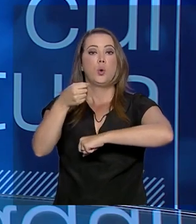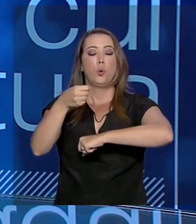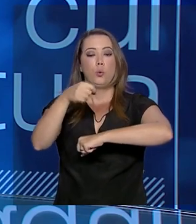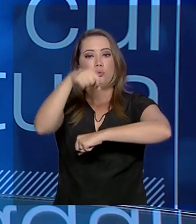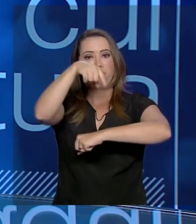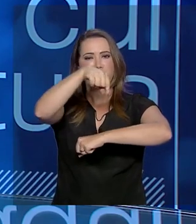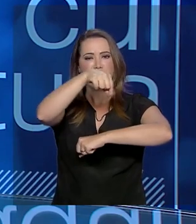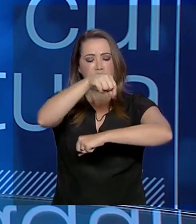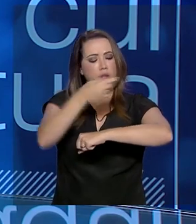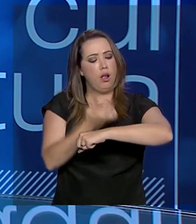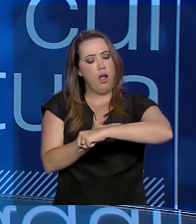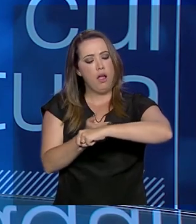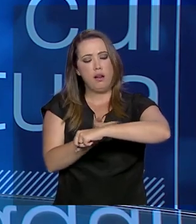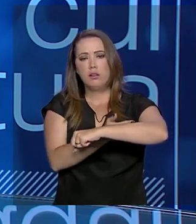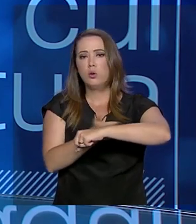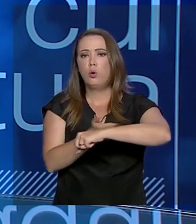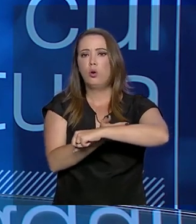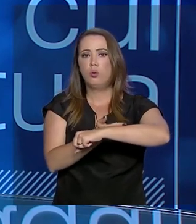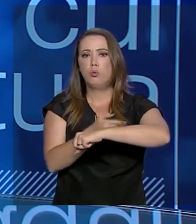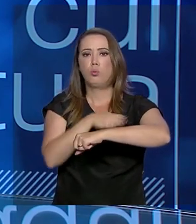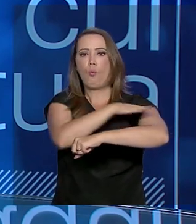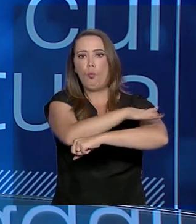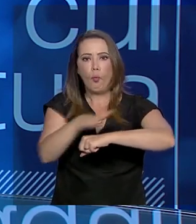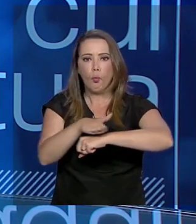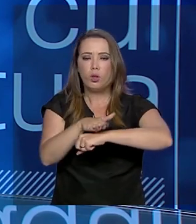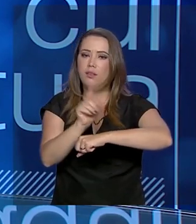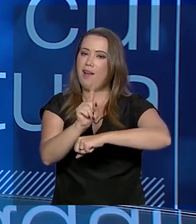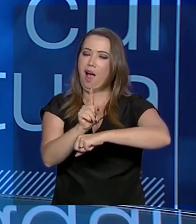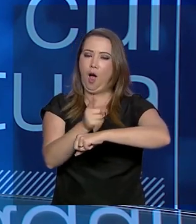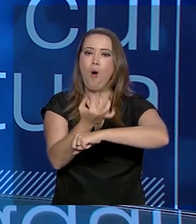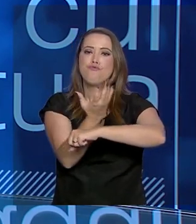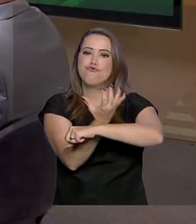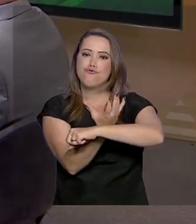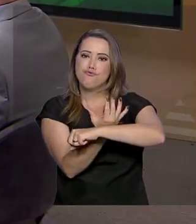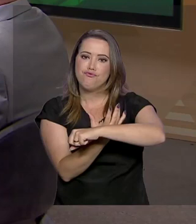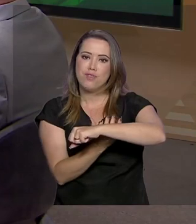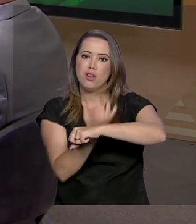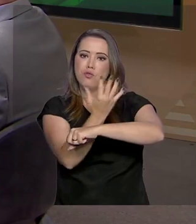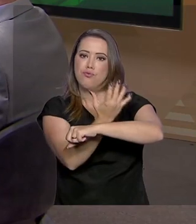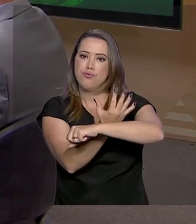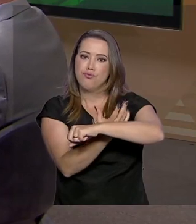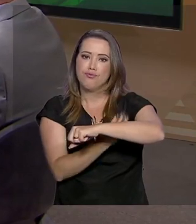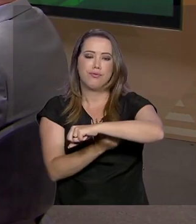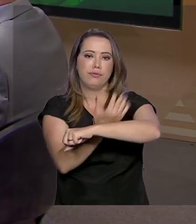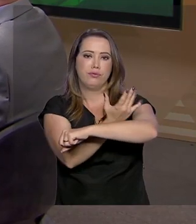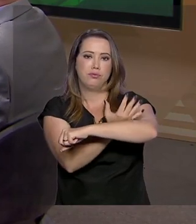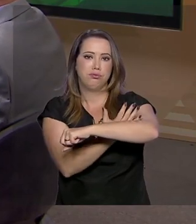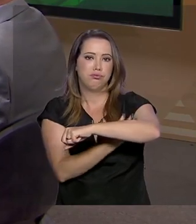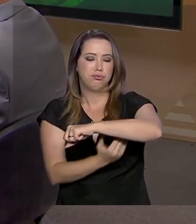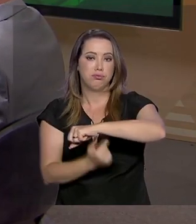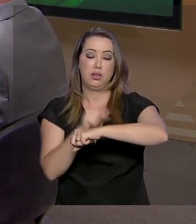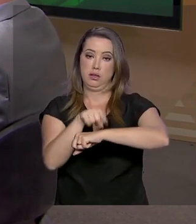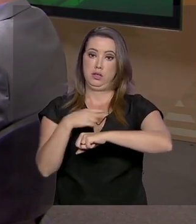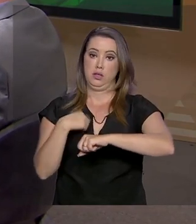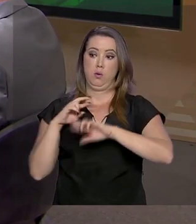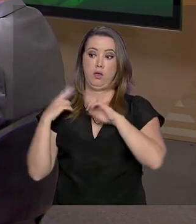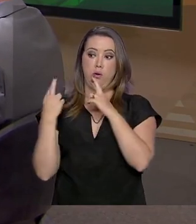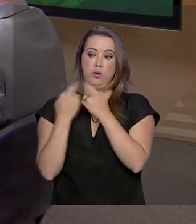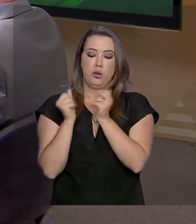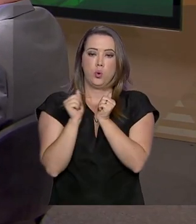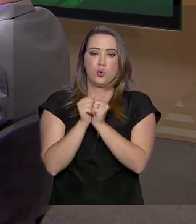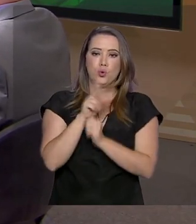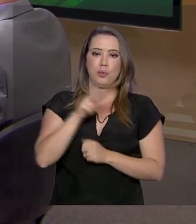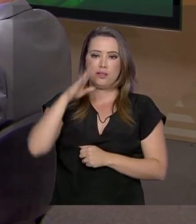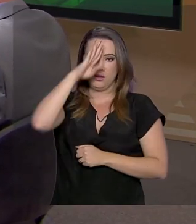ela não é um material sintético. É um material que tem essa possibilidade. Então, fizemos ali uma reunião, eu, o presidente